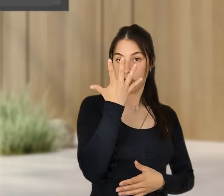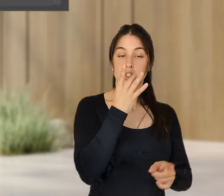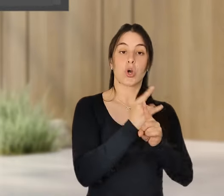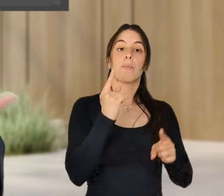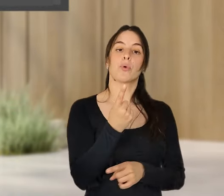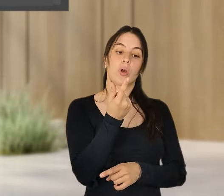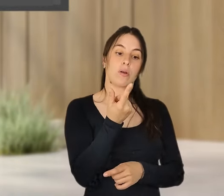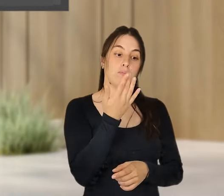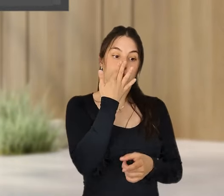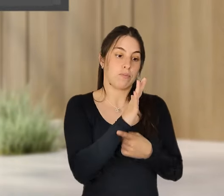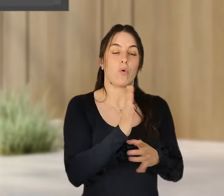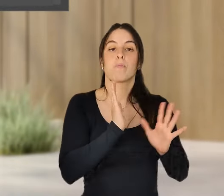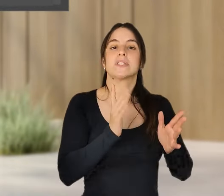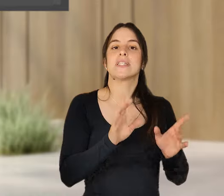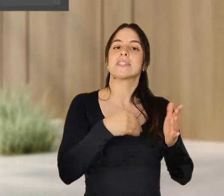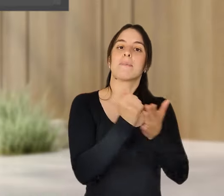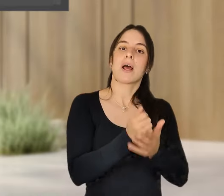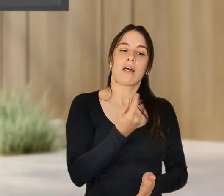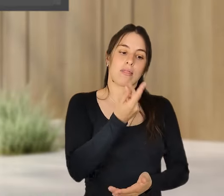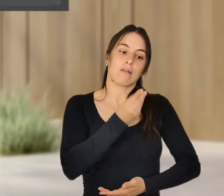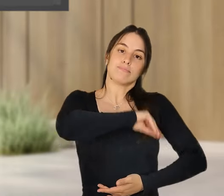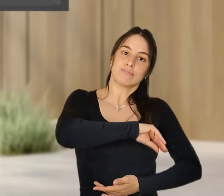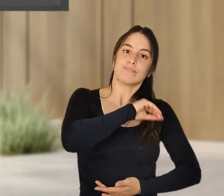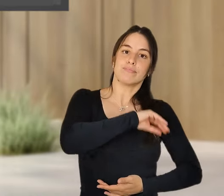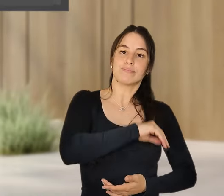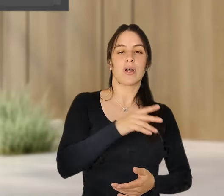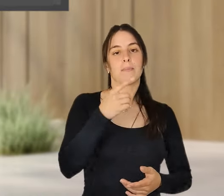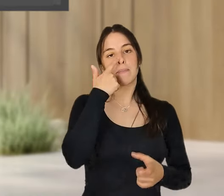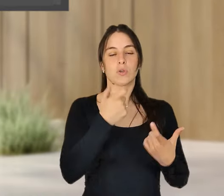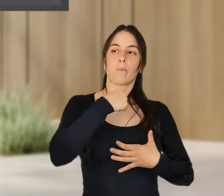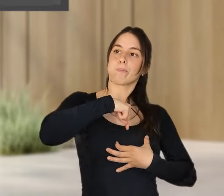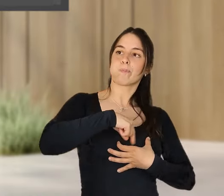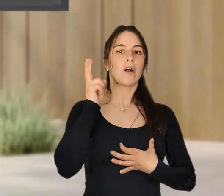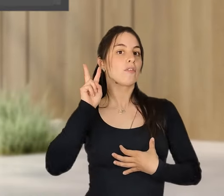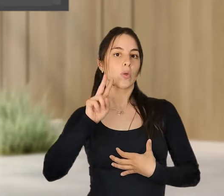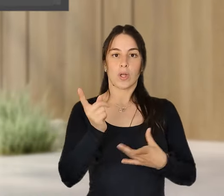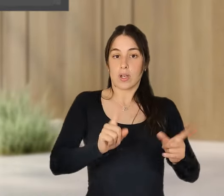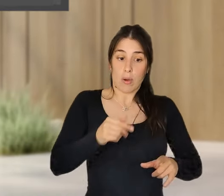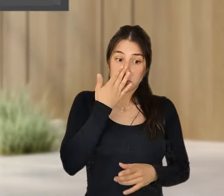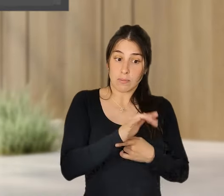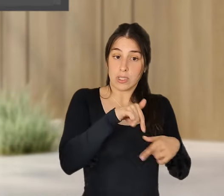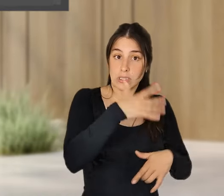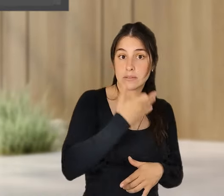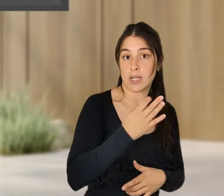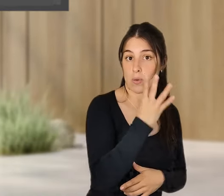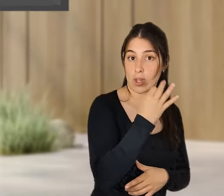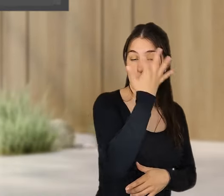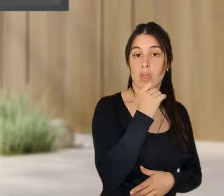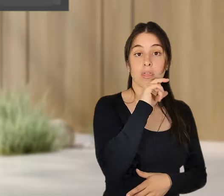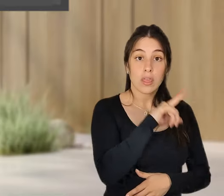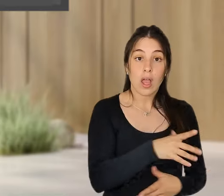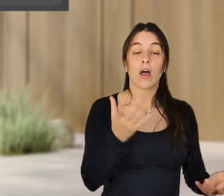outra é oferecendo outros formatos de organização de trabalho, estão a valorizar o emprego e, portanto, estão a trabalhar para